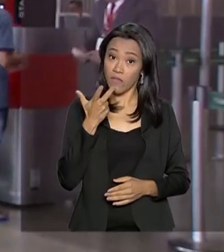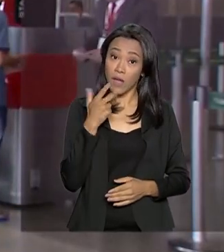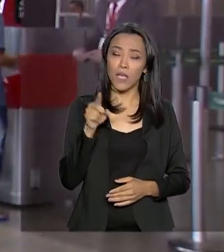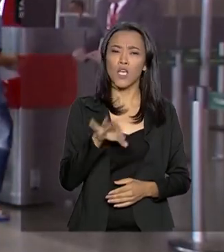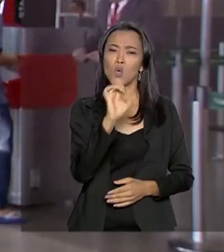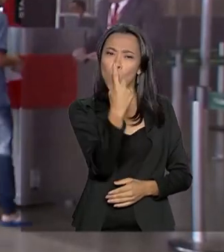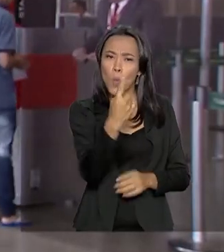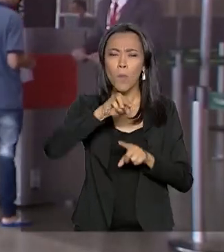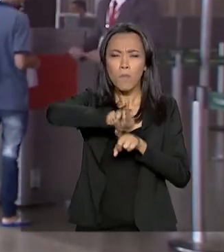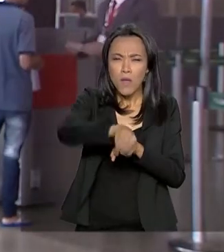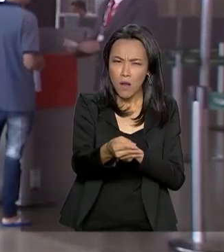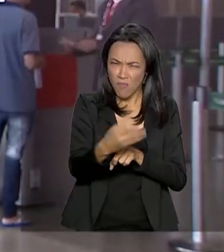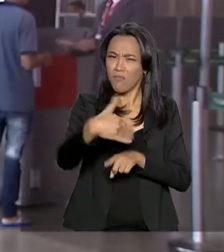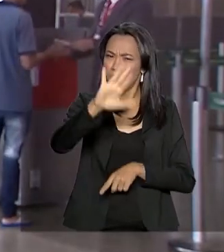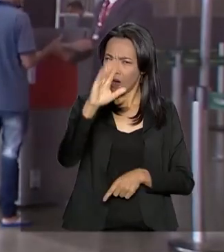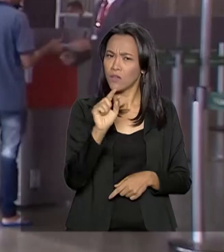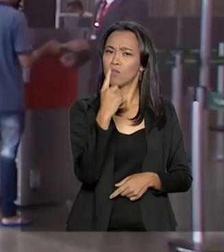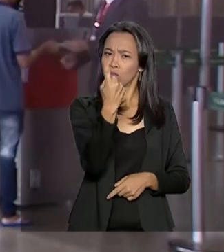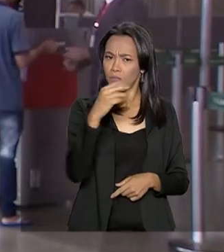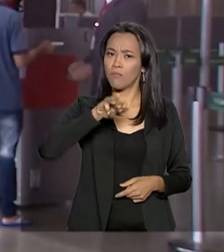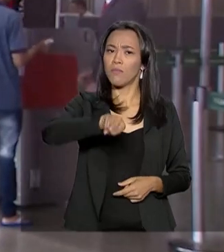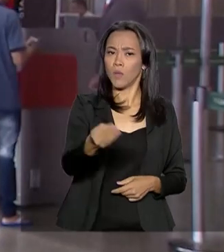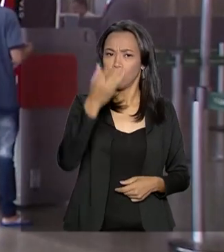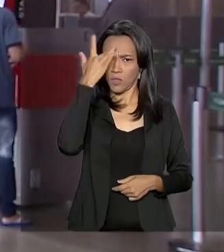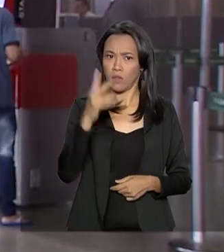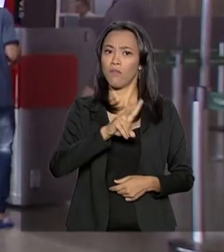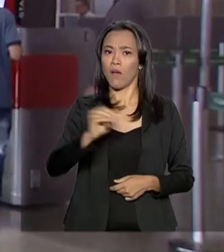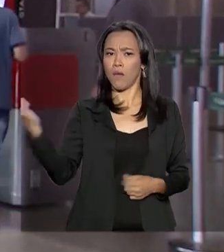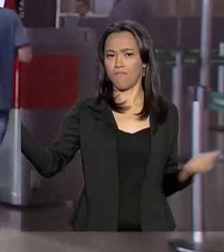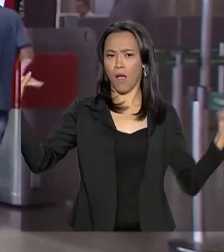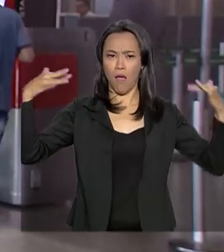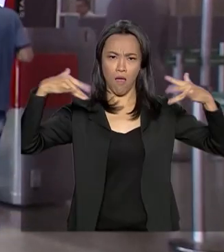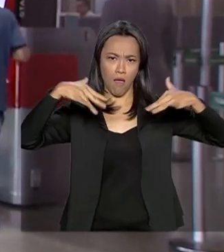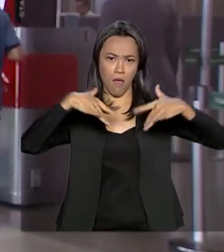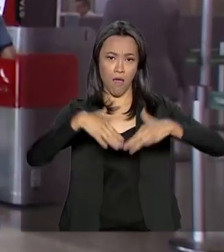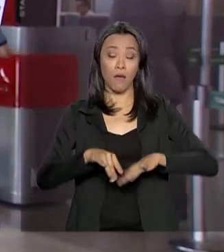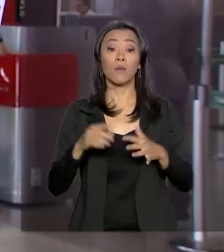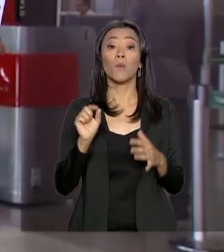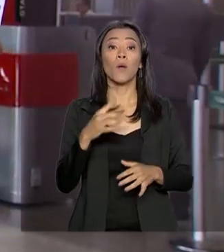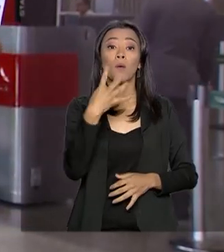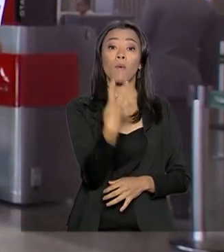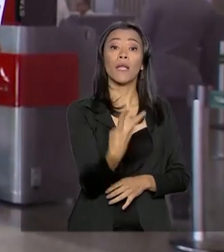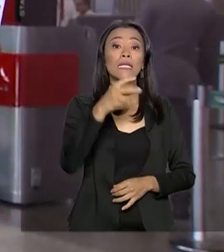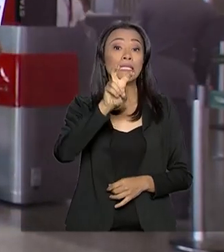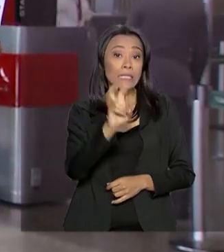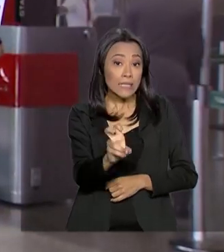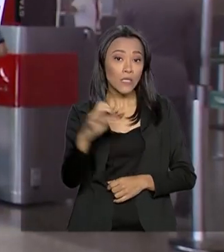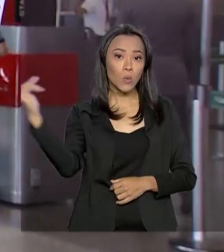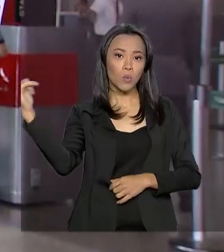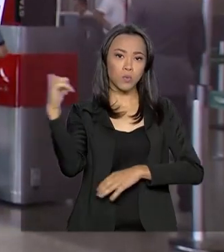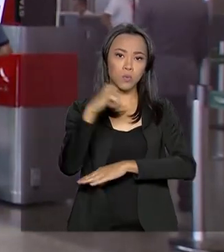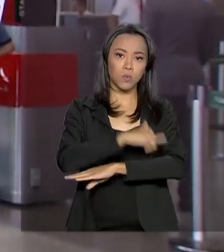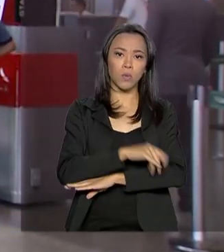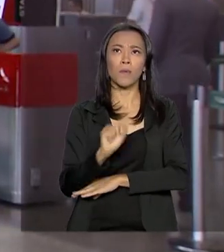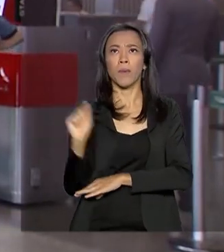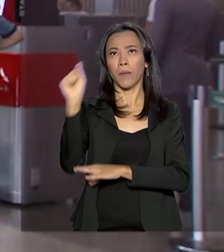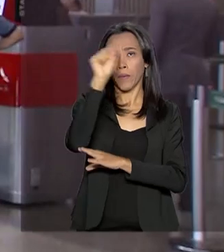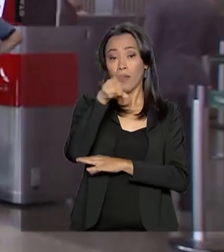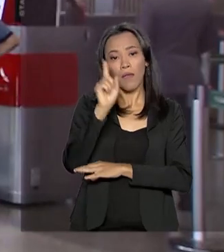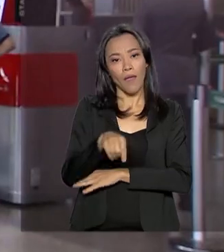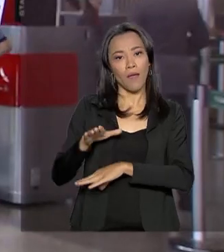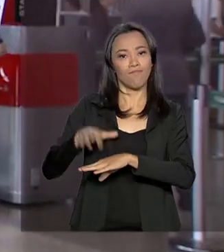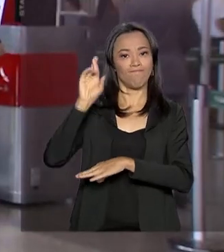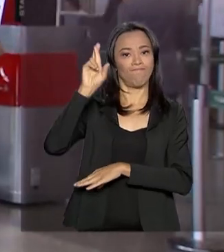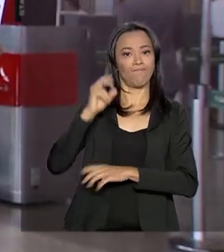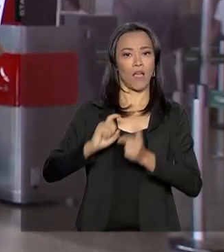milhão de pessoas, mais de 1 milhão de pessoas, devem passar pelos 45 aeroportos que são administrados pela